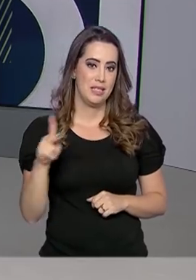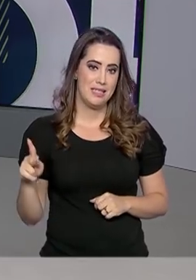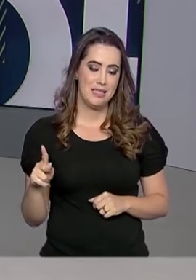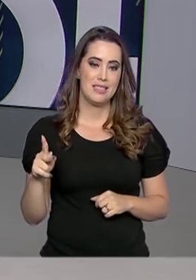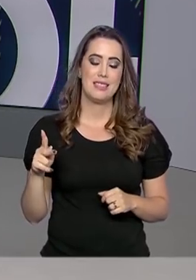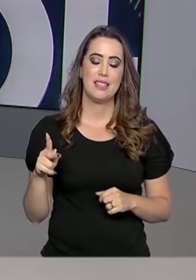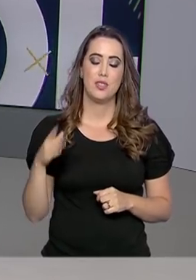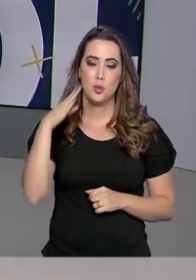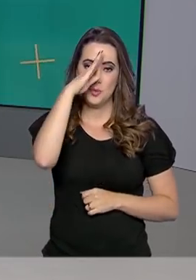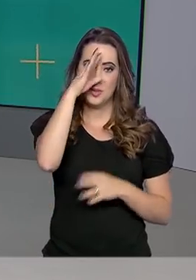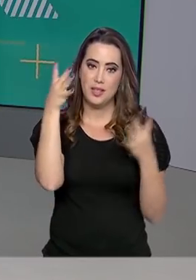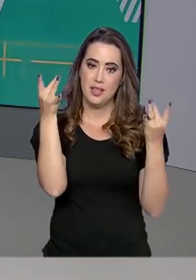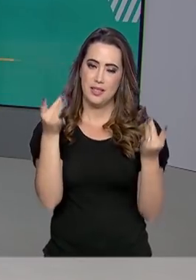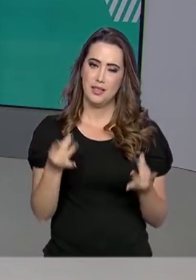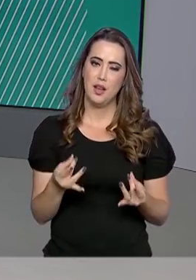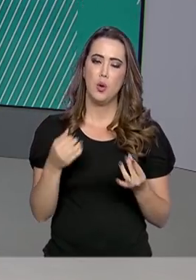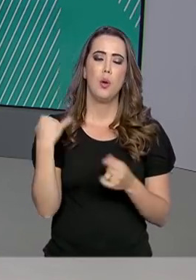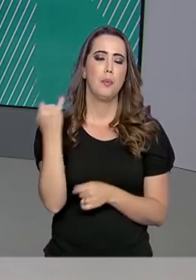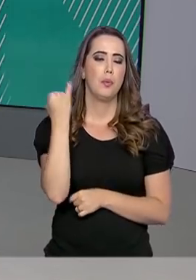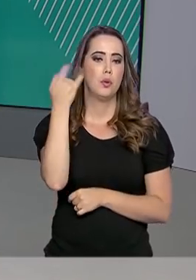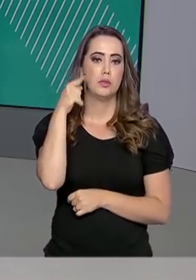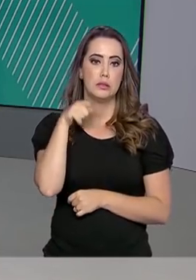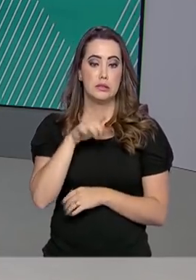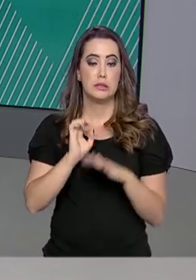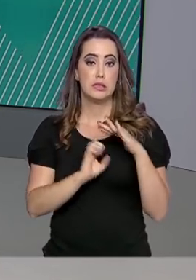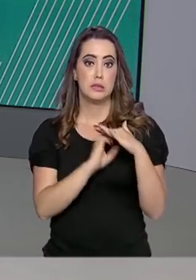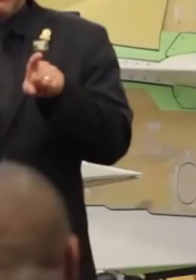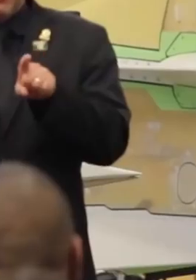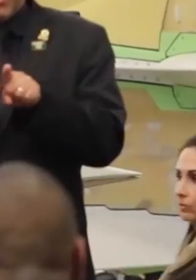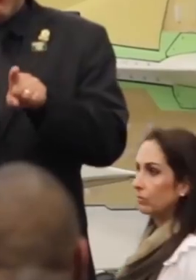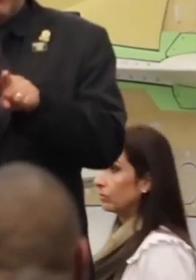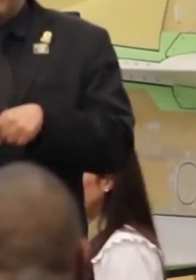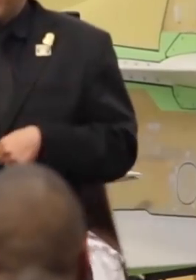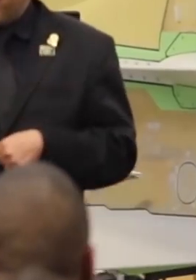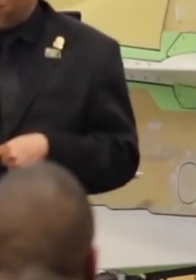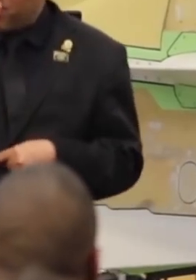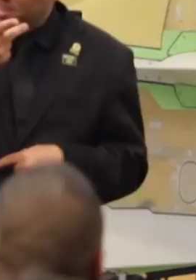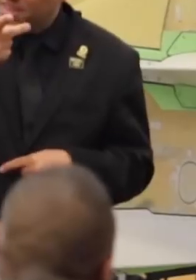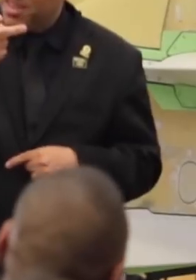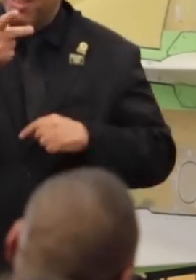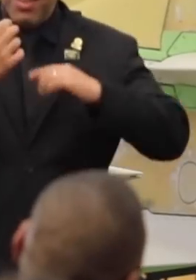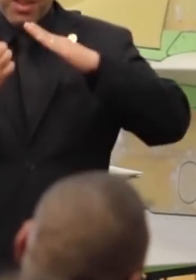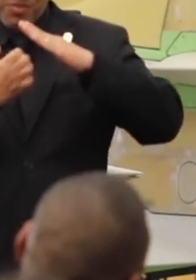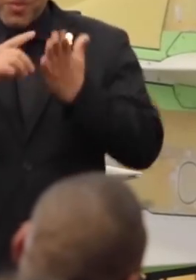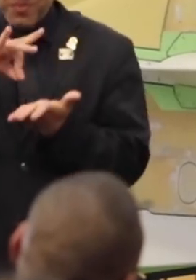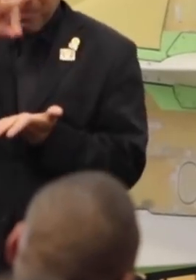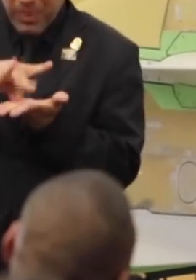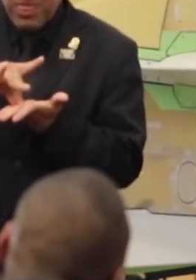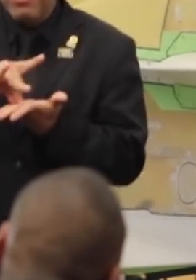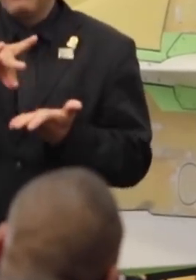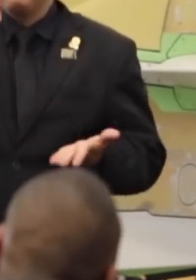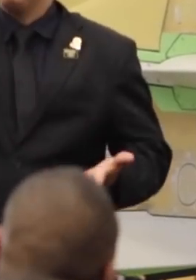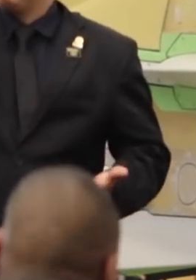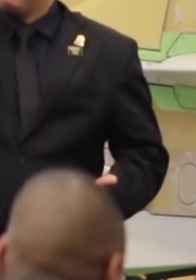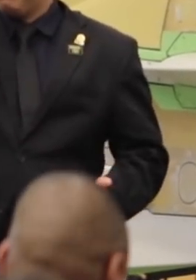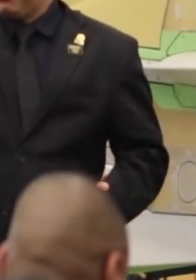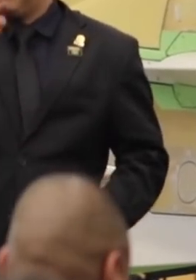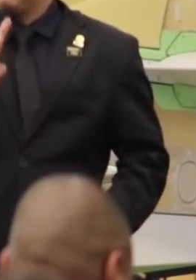sobre a importância da Embraer durante a visita. É uma empresa genuinamente brasileira